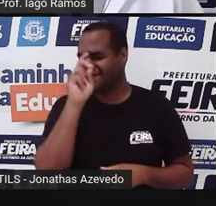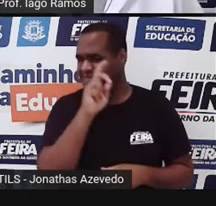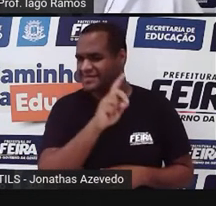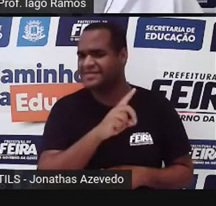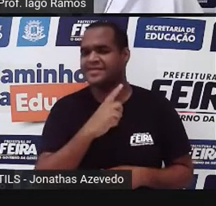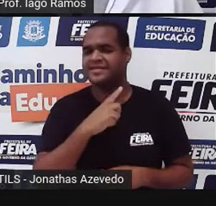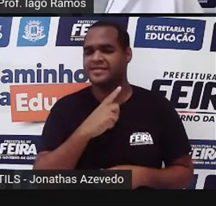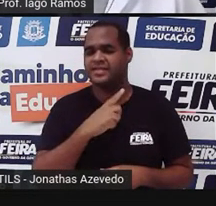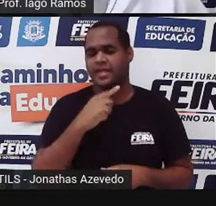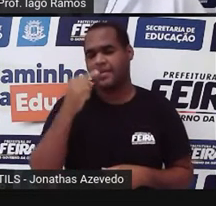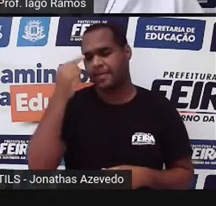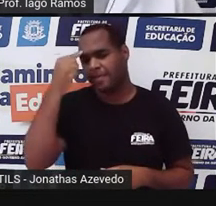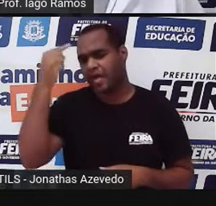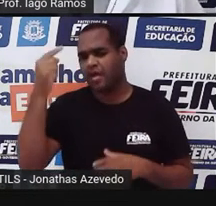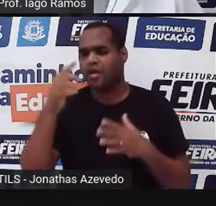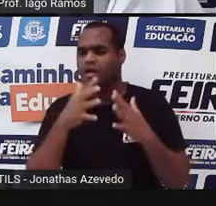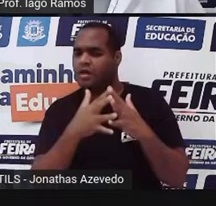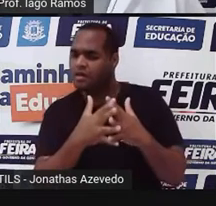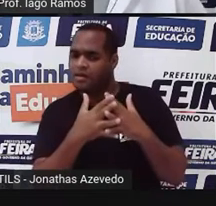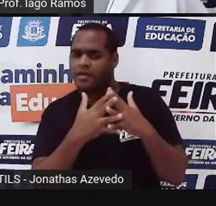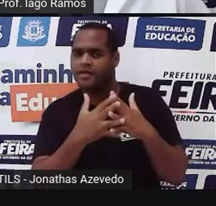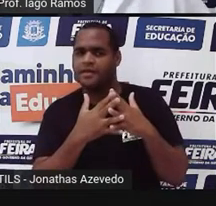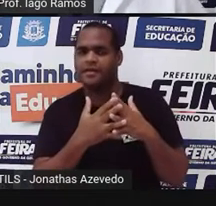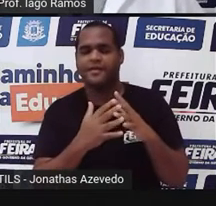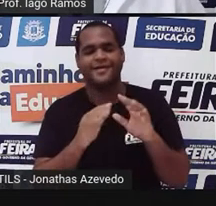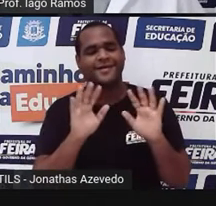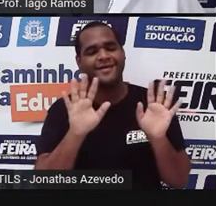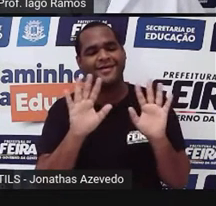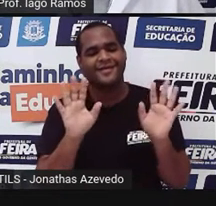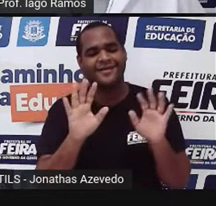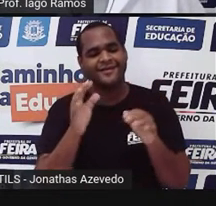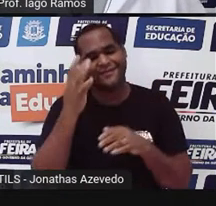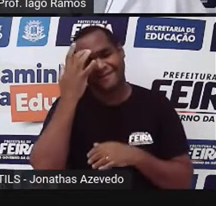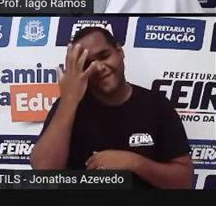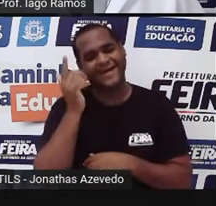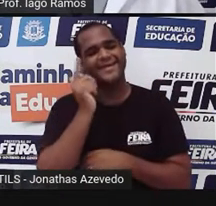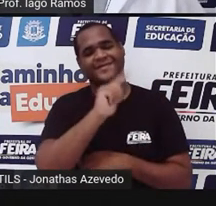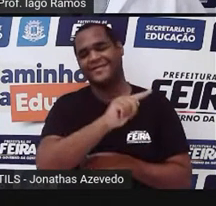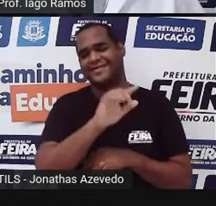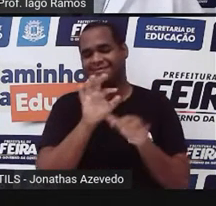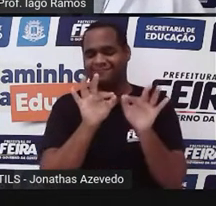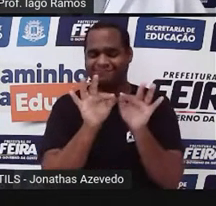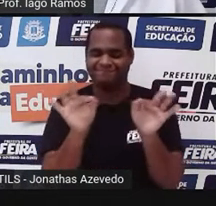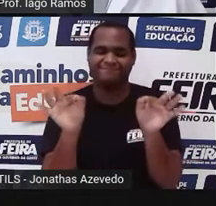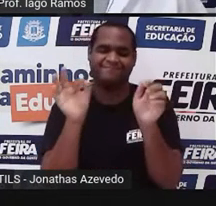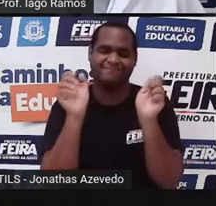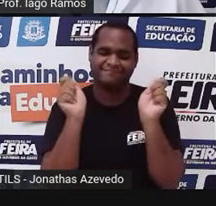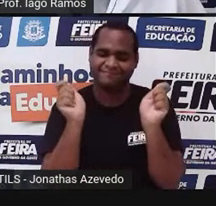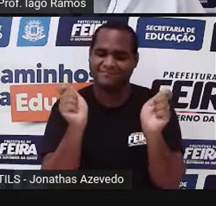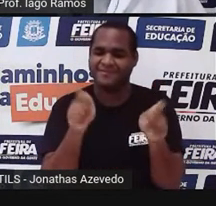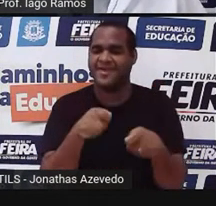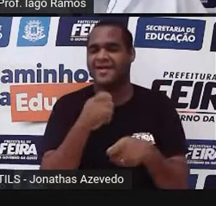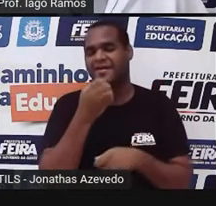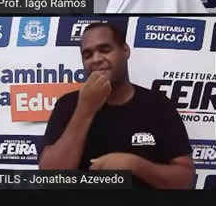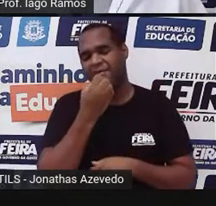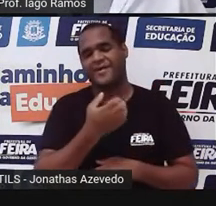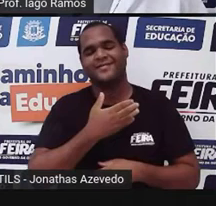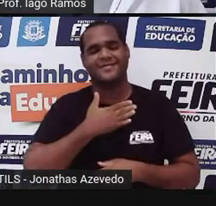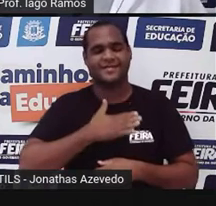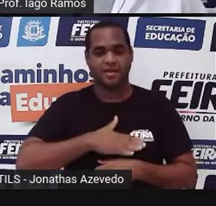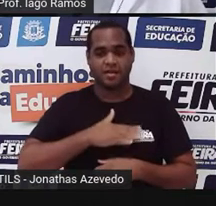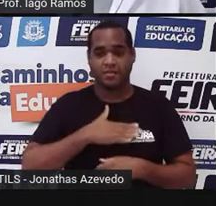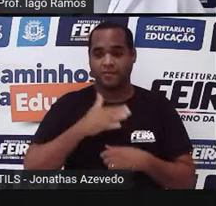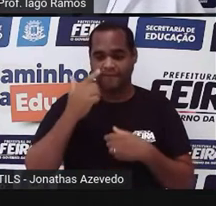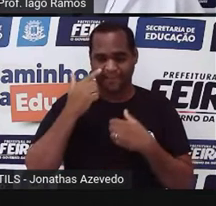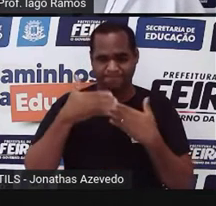né? Dá a ideia de ser uma coisa complicada, mas na verdade não. É algo bem simples, é algo bem tranquilo e a gente